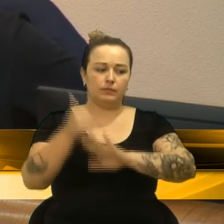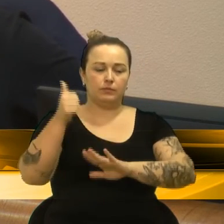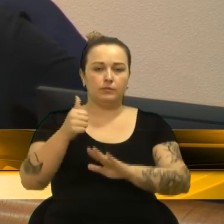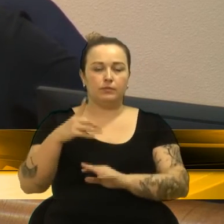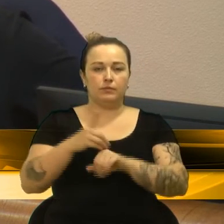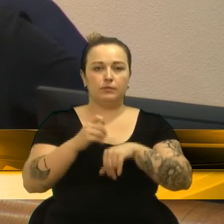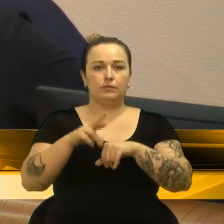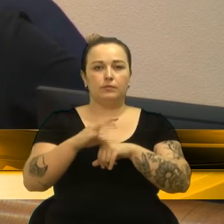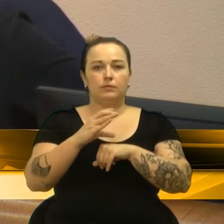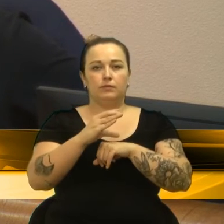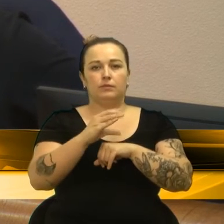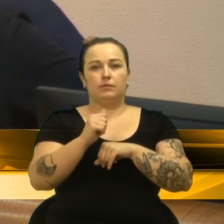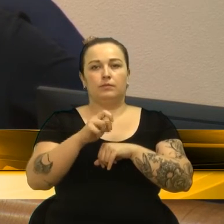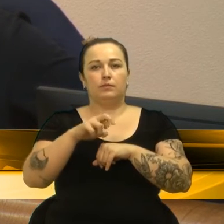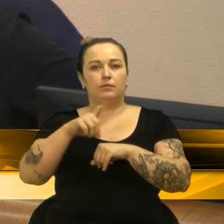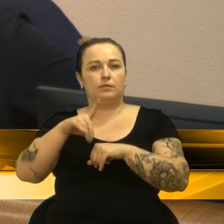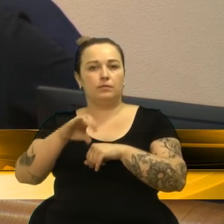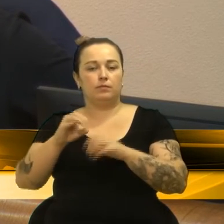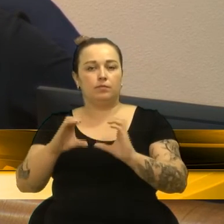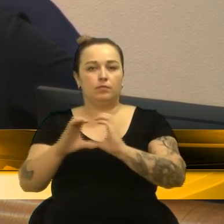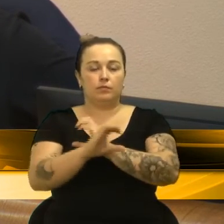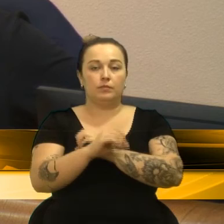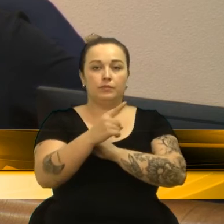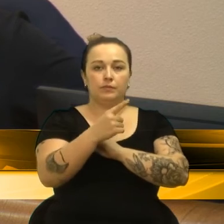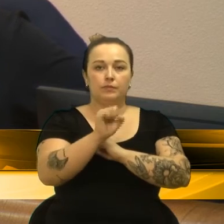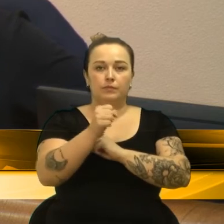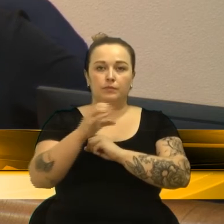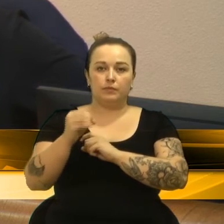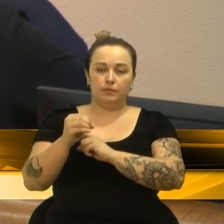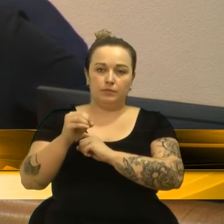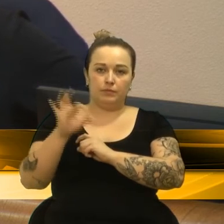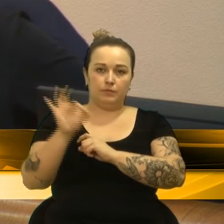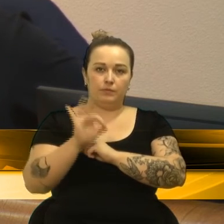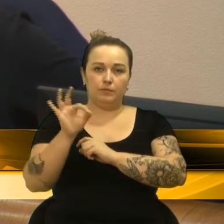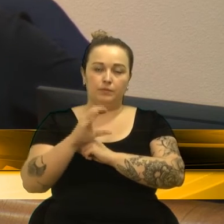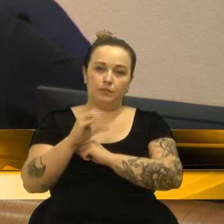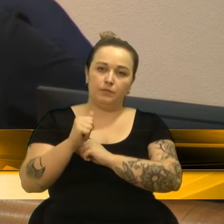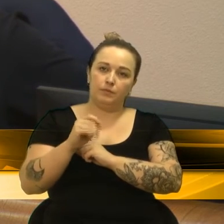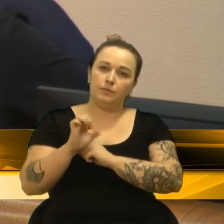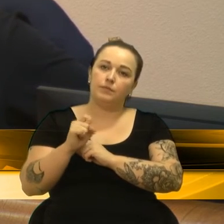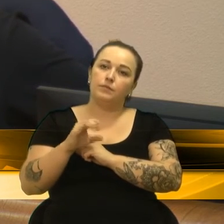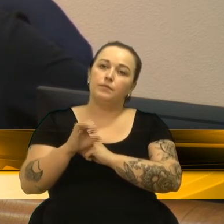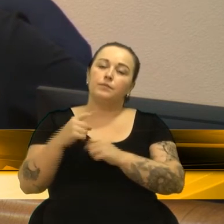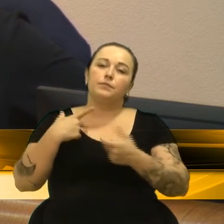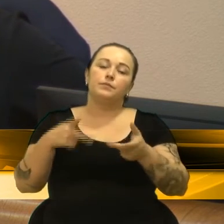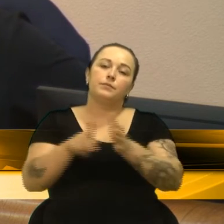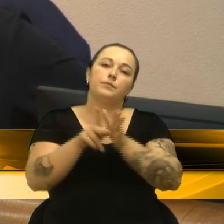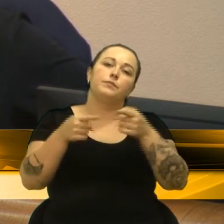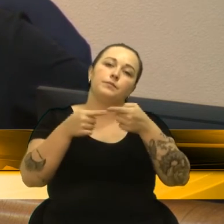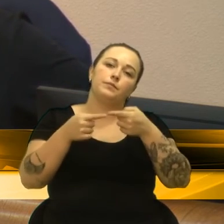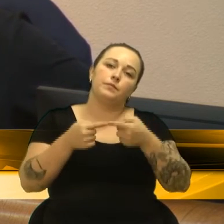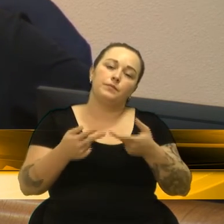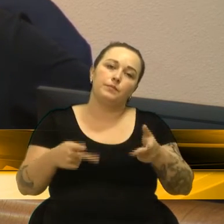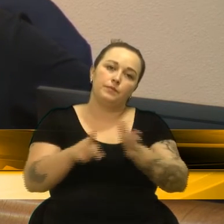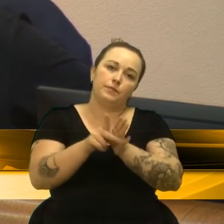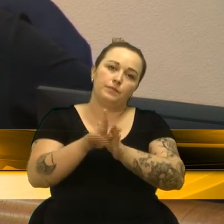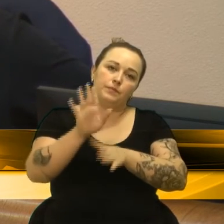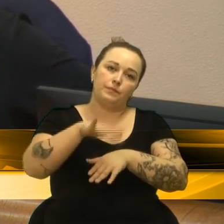Espinato, concluindo que cerca de 80% dos casos que chegam ao serviço, não se trata de situações que se enquadram na média complexidade.